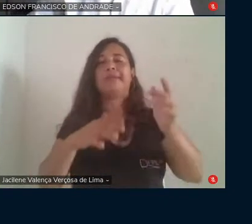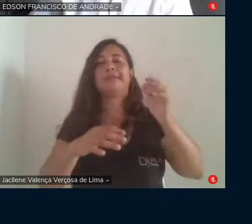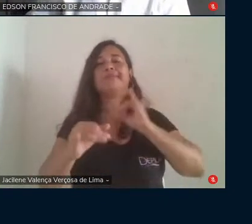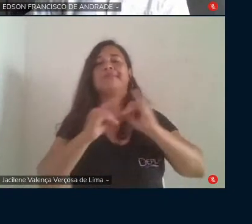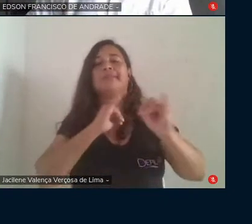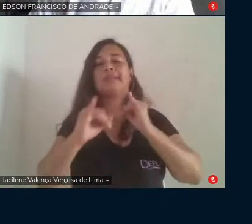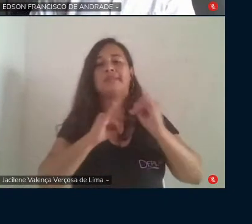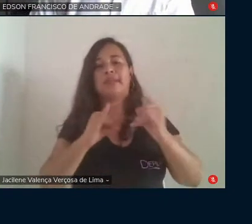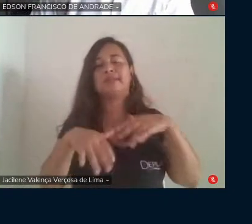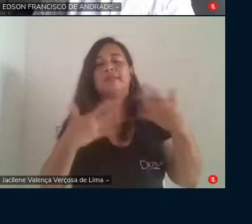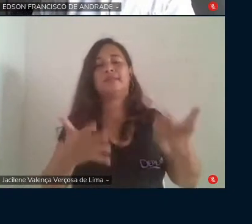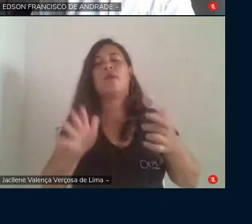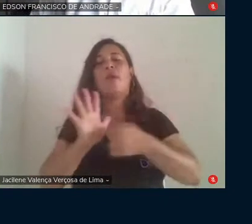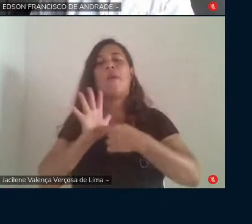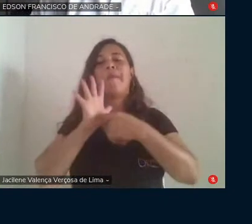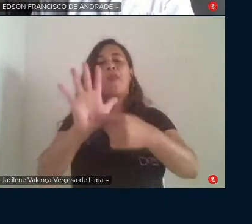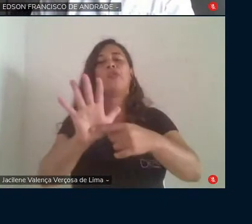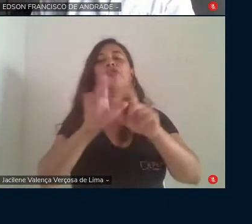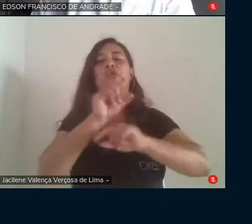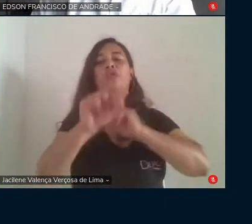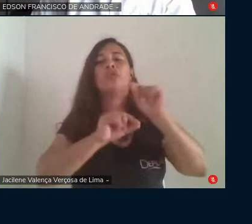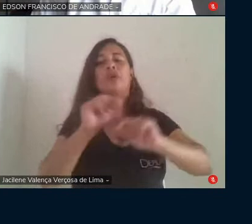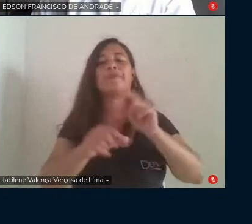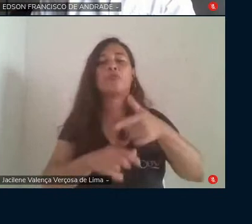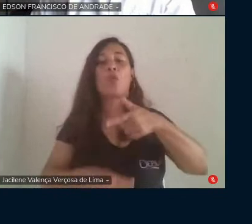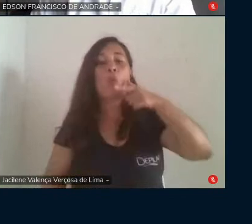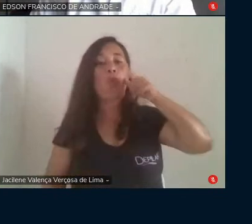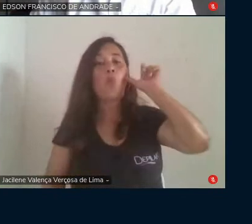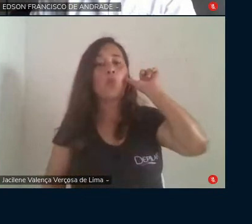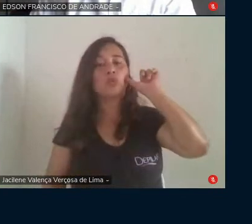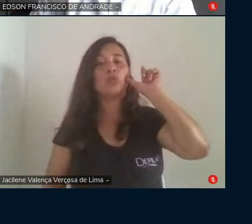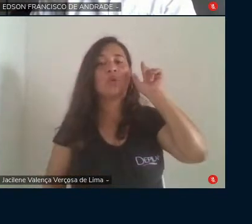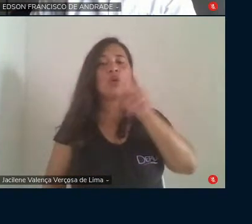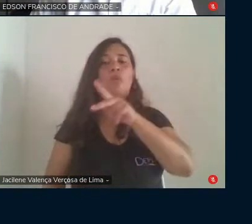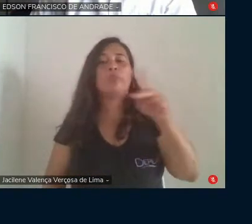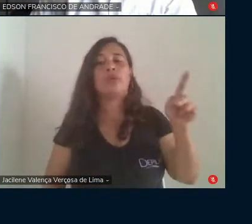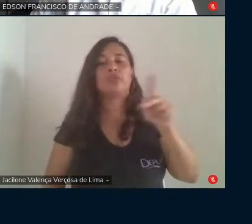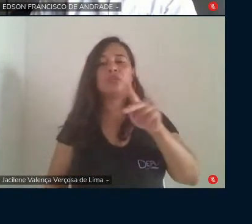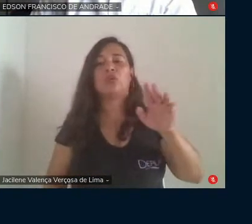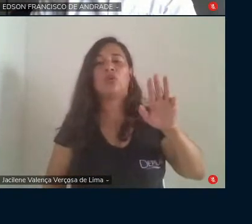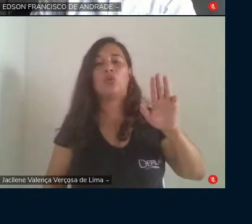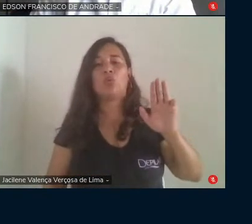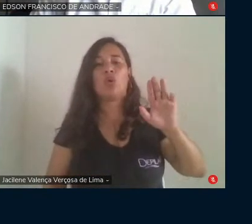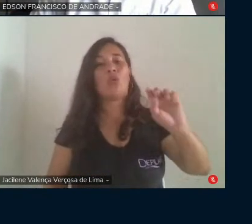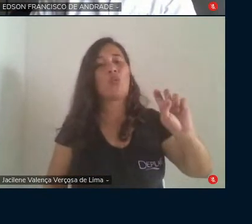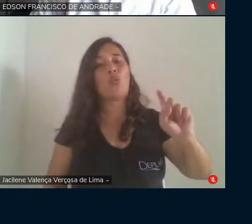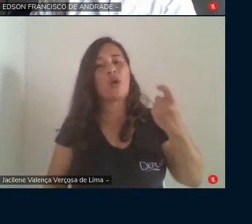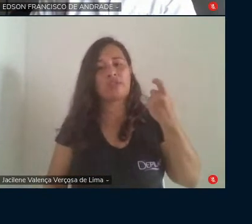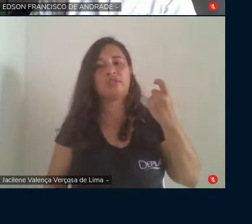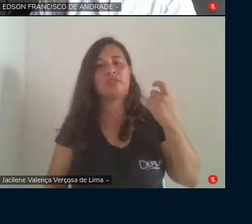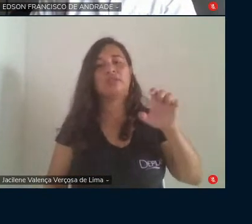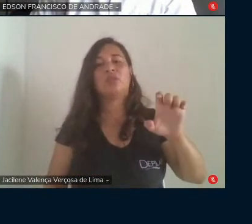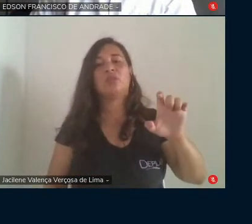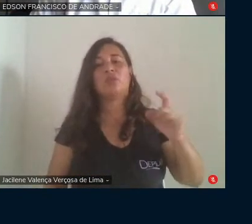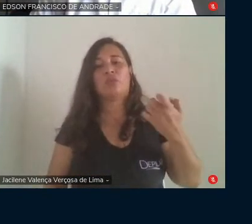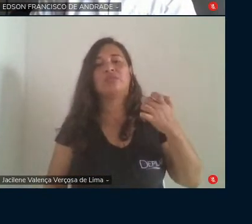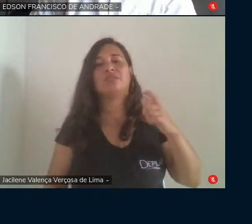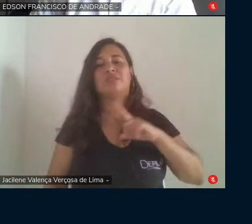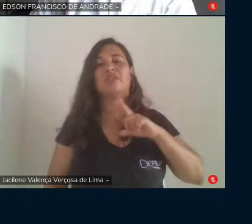Destaquei o seguinte, ontem o presidente Lula, o ex-presidente Lula, participou de uma aula magna na Unicamp.